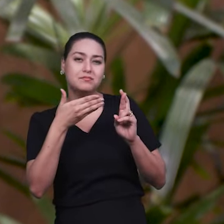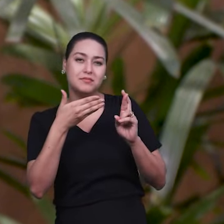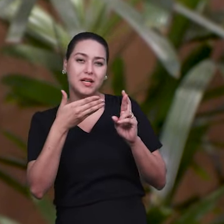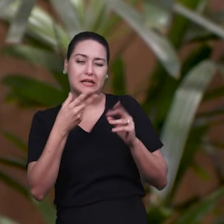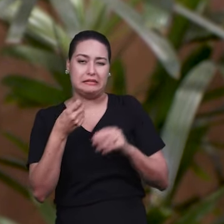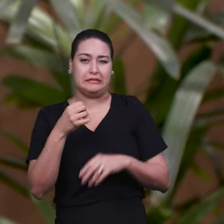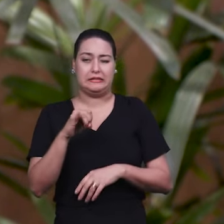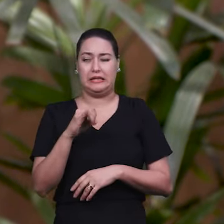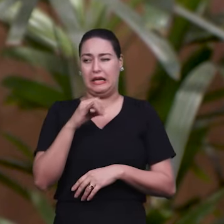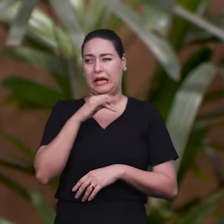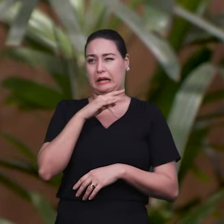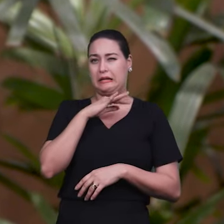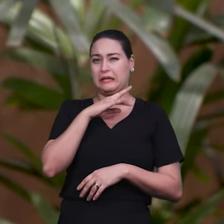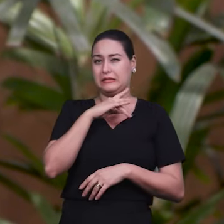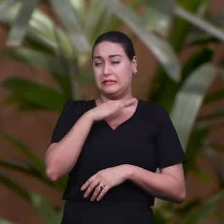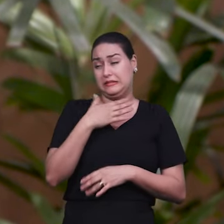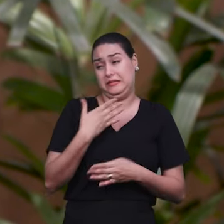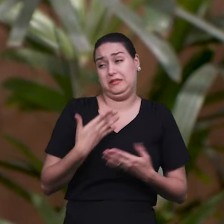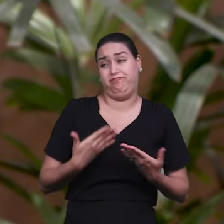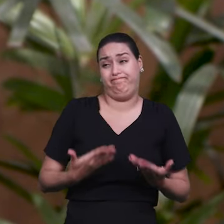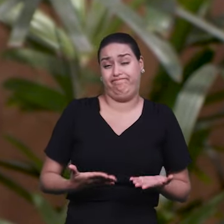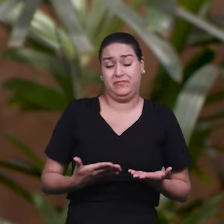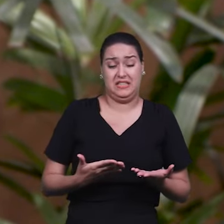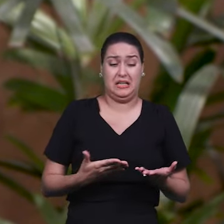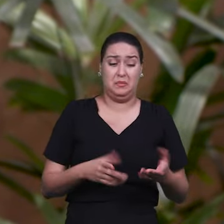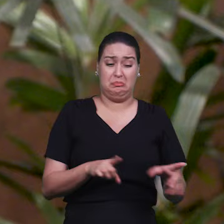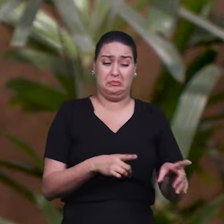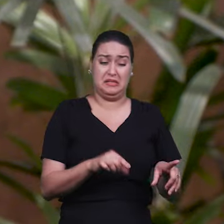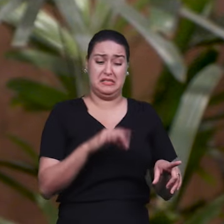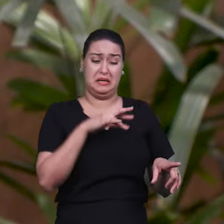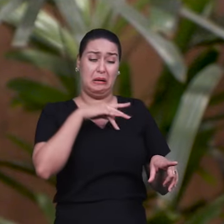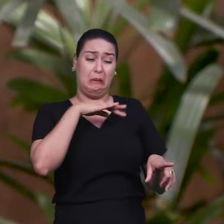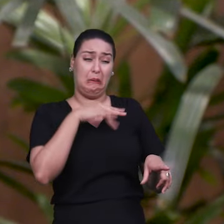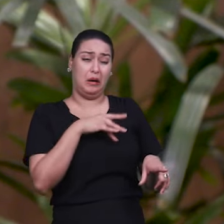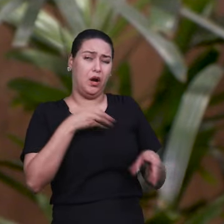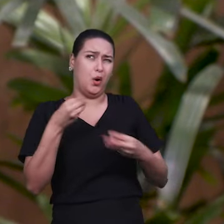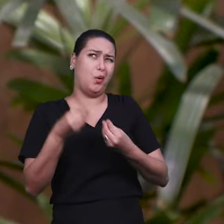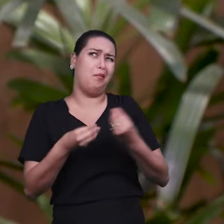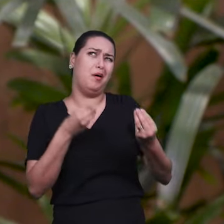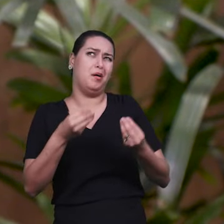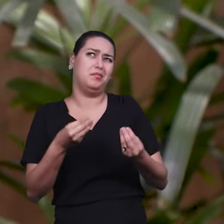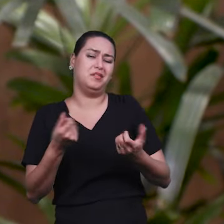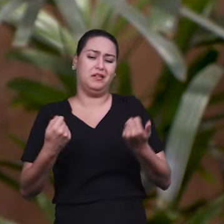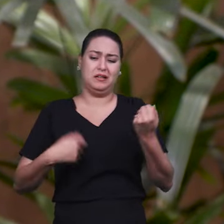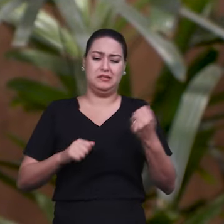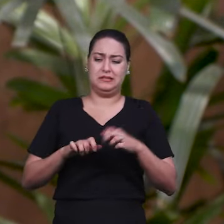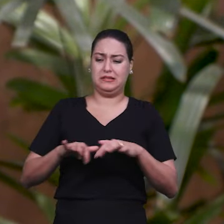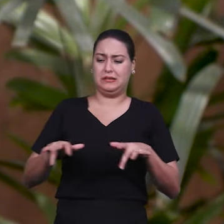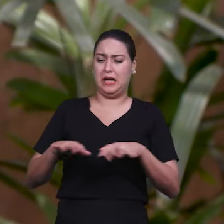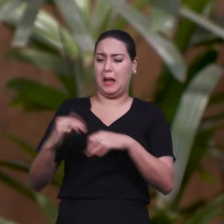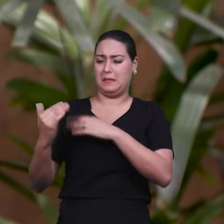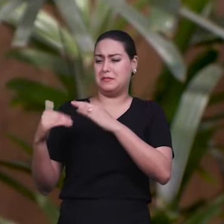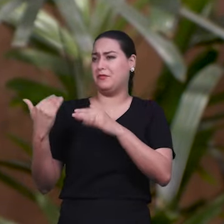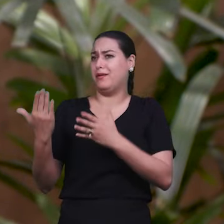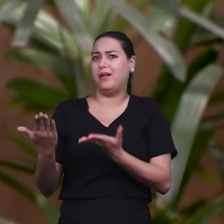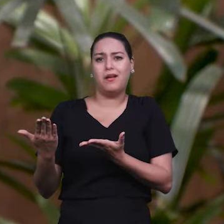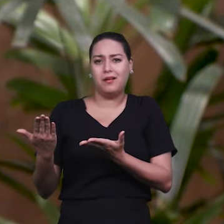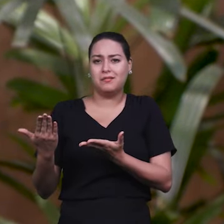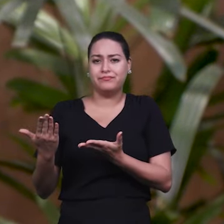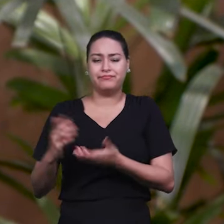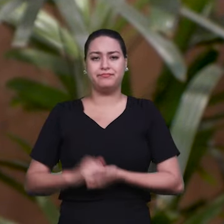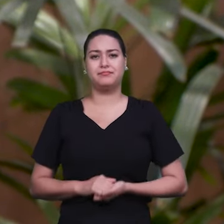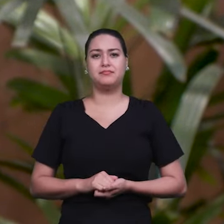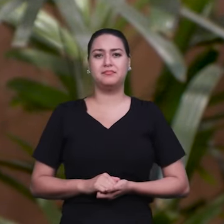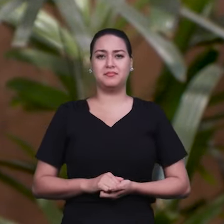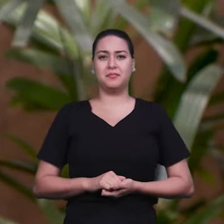musicais, né? Dificilmente a pessoa vai tocar, vai desenvolver o instrumento, né?